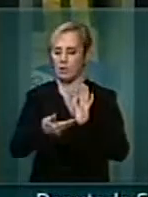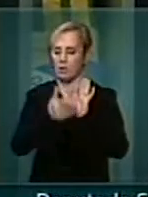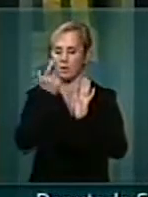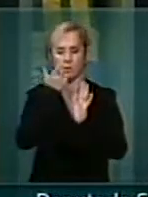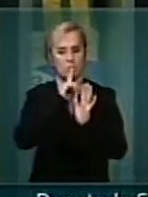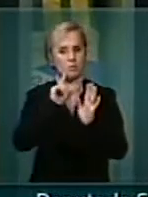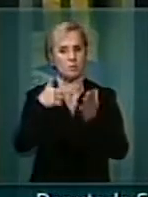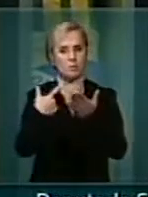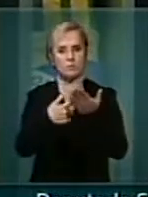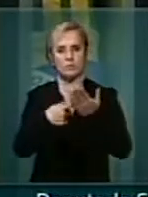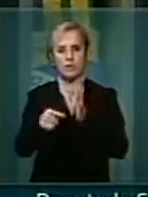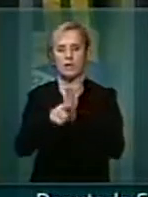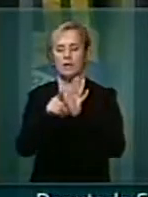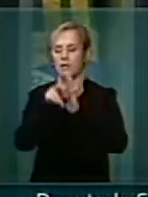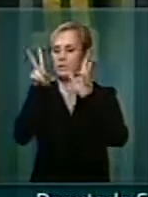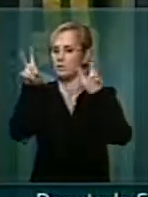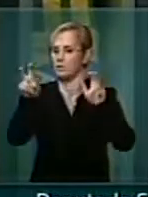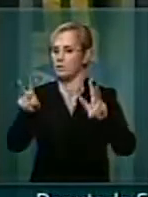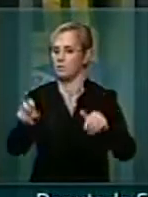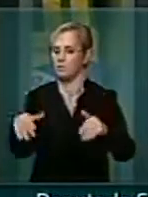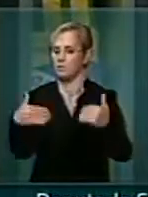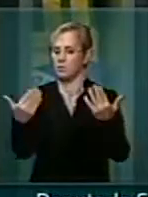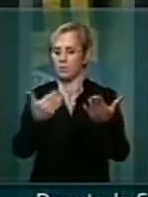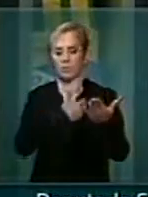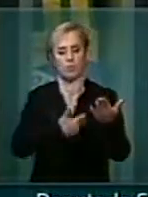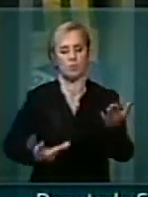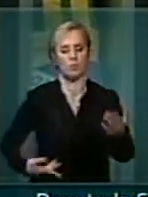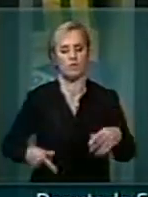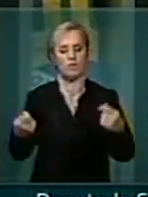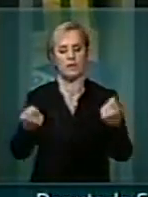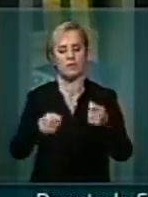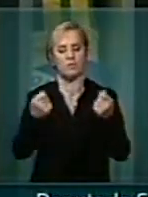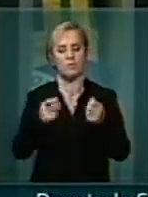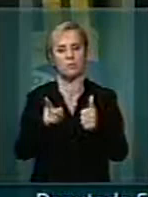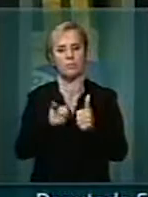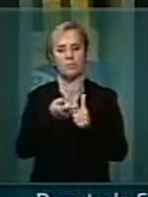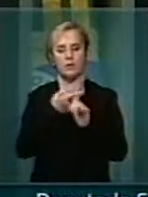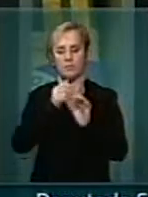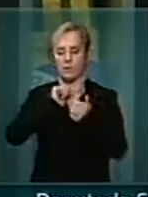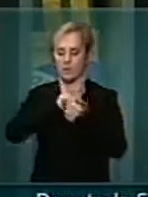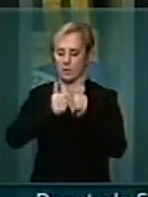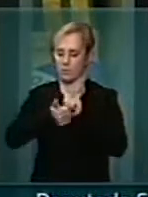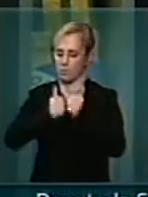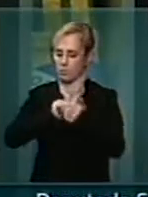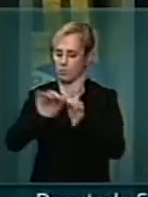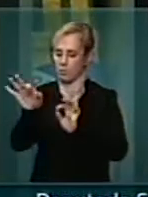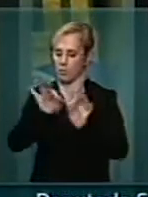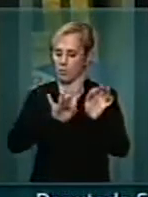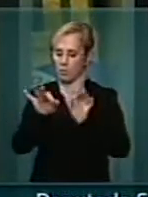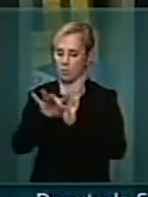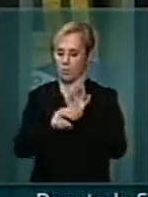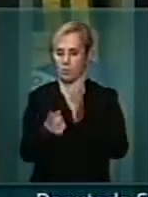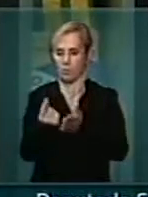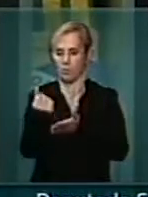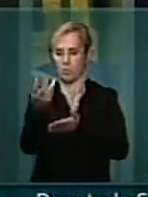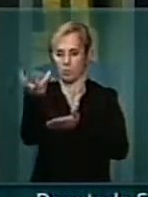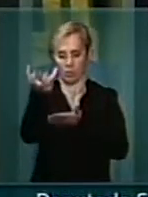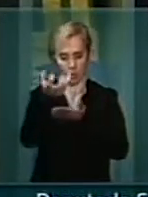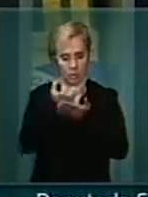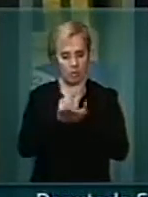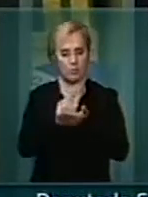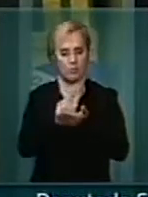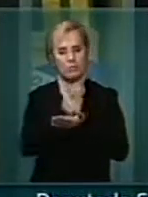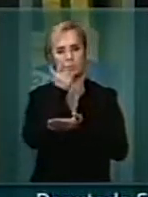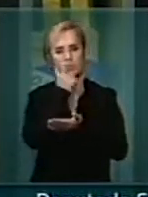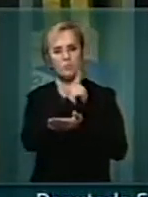podermos tratar essas questões, enquanto o governo não arrumar, não arrumar os recursos para poder